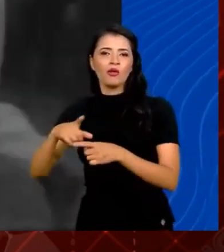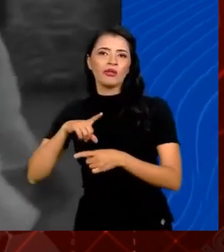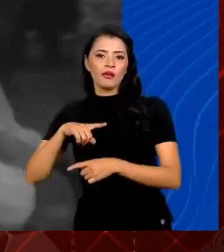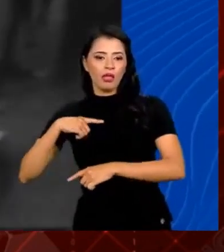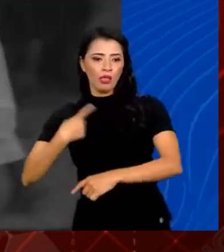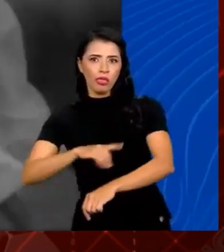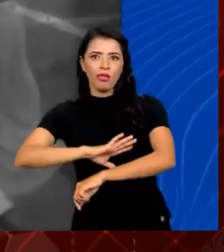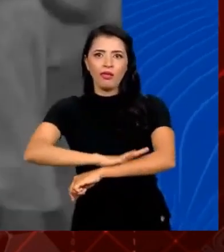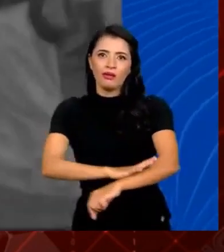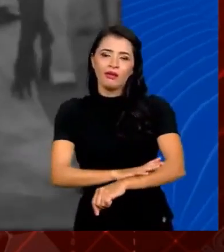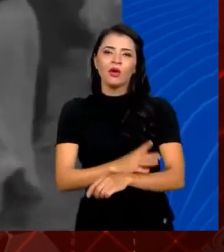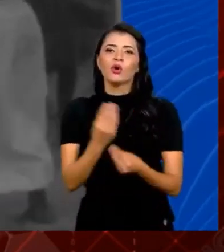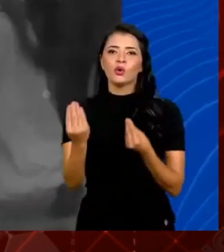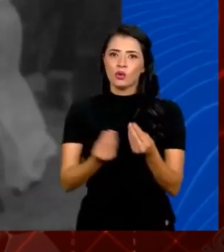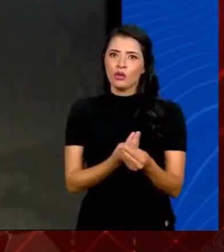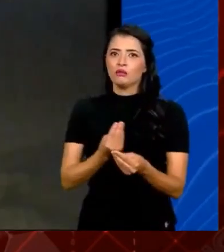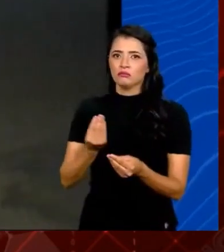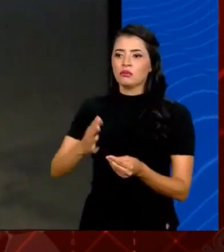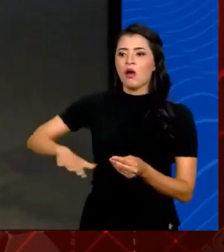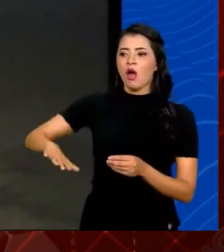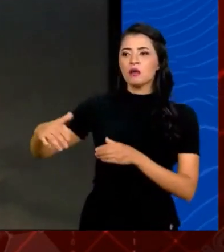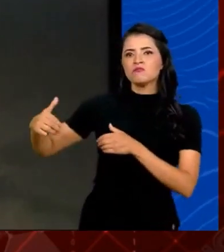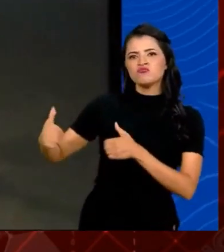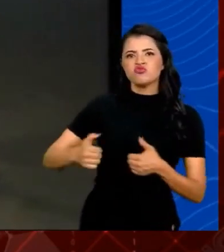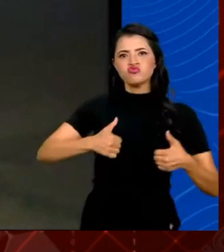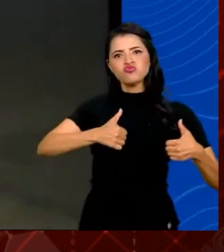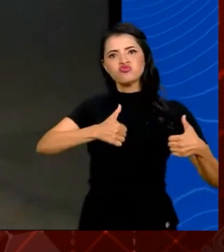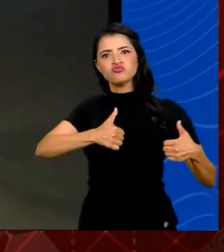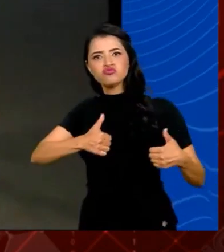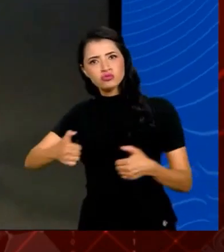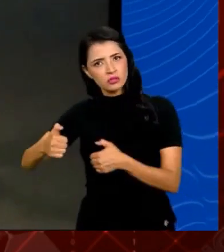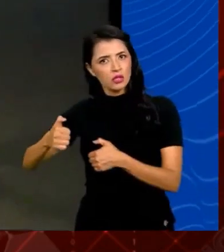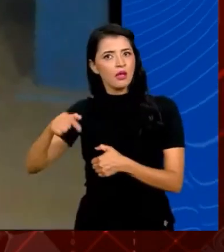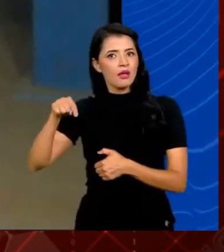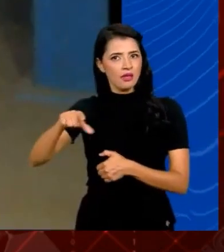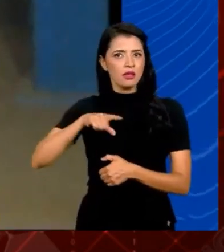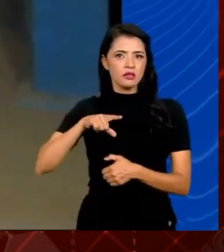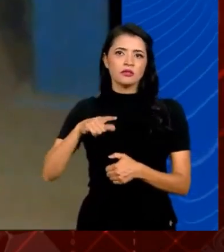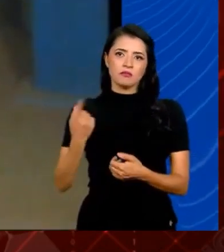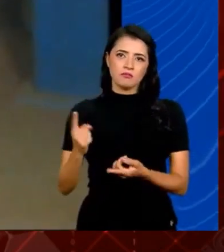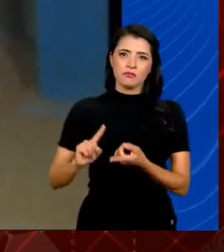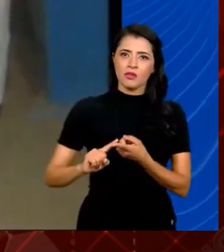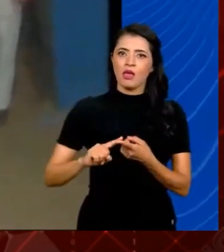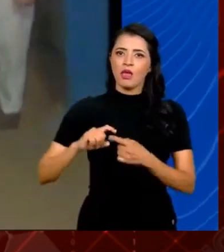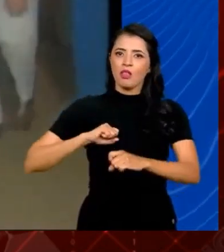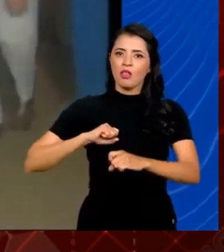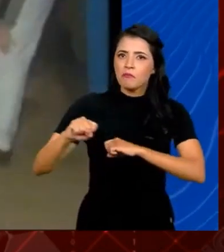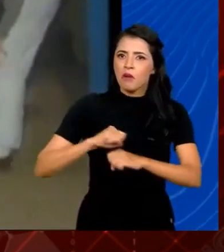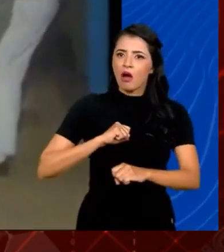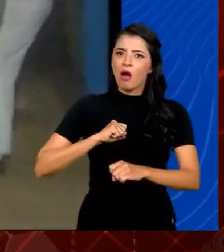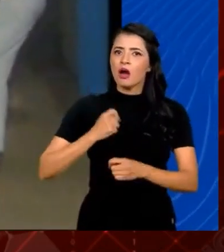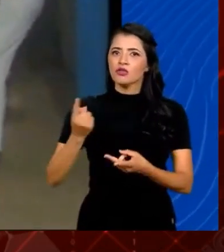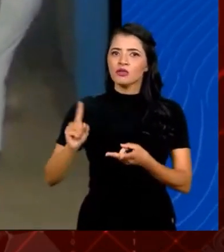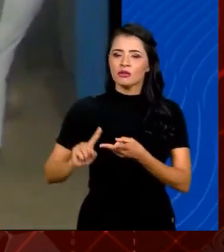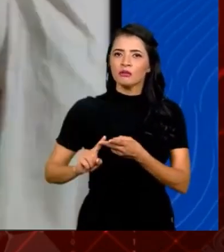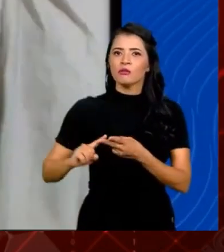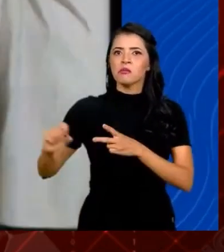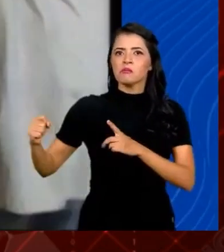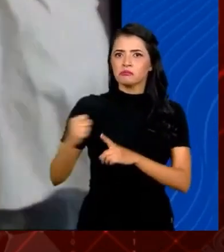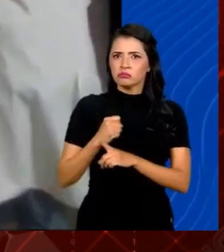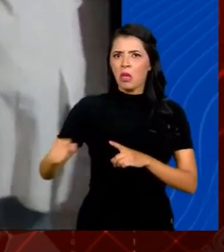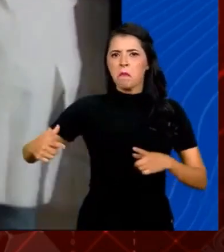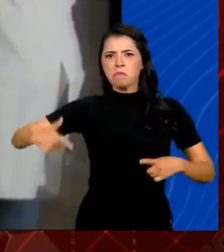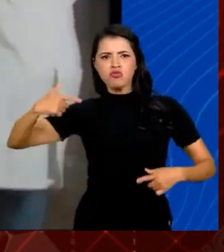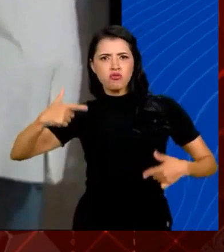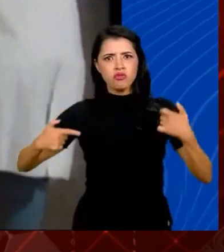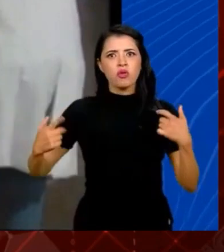não seja no campo do conflito. Conflitos, inclusive, que vão desde debate e chegam às raias da luta armada